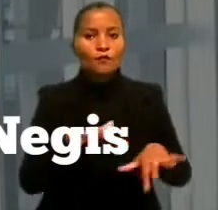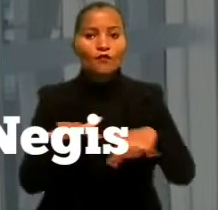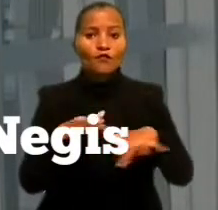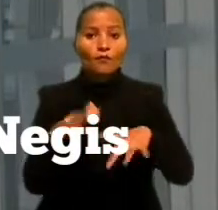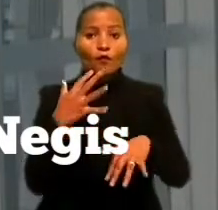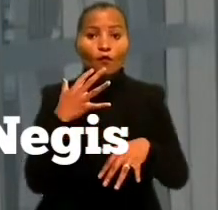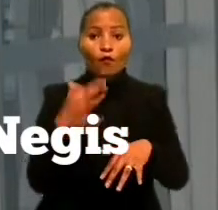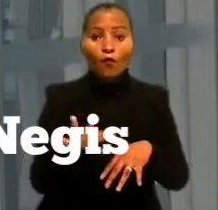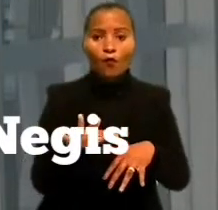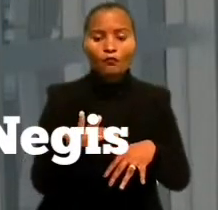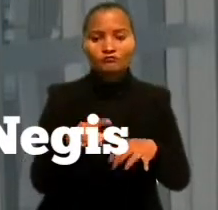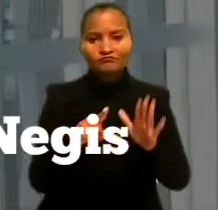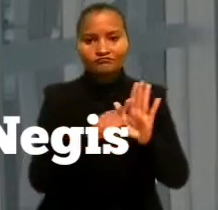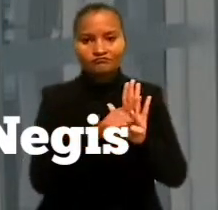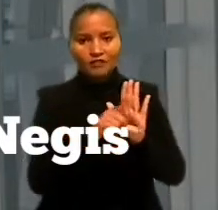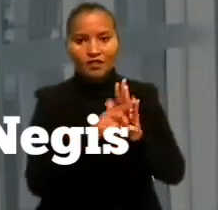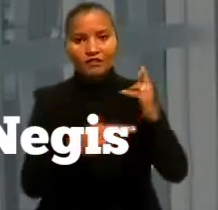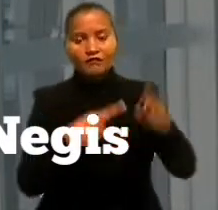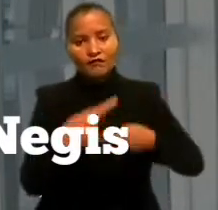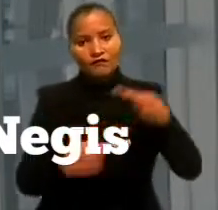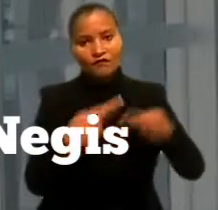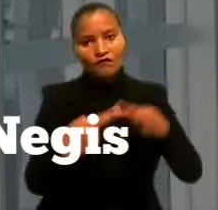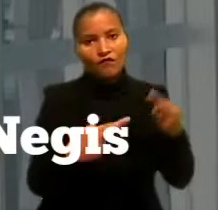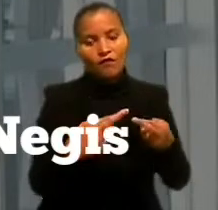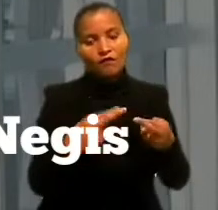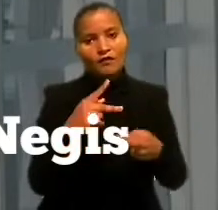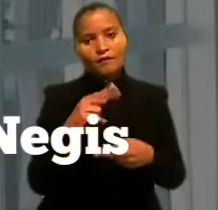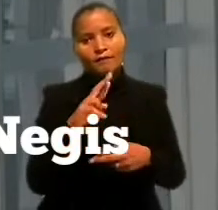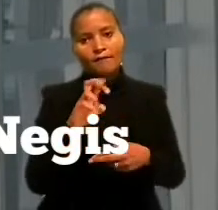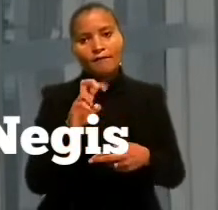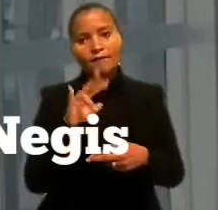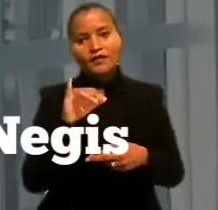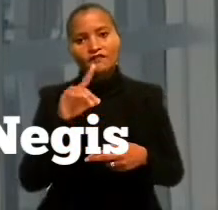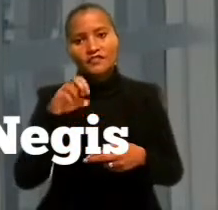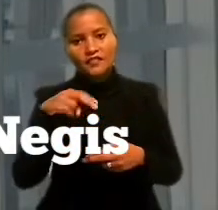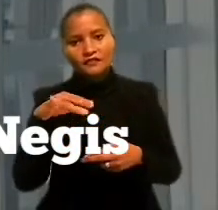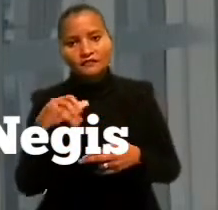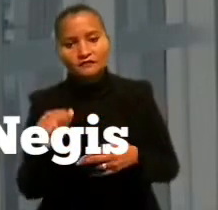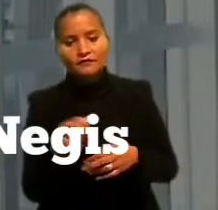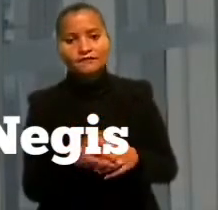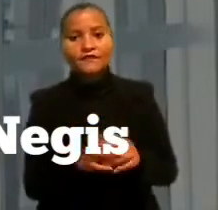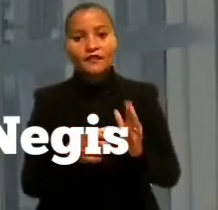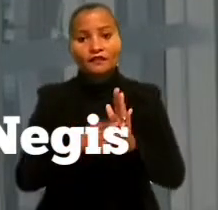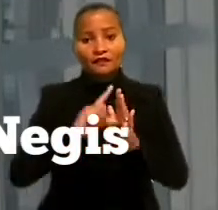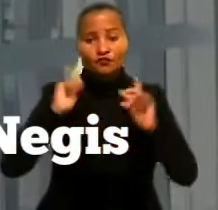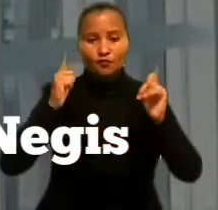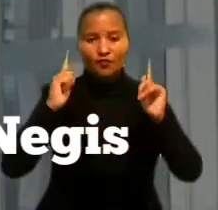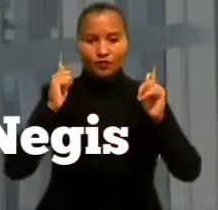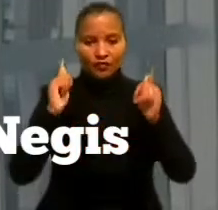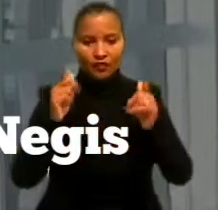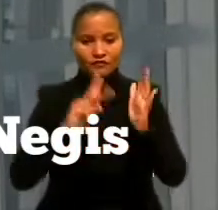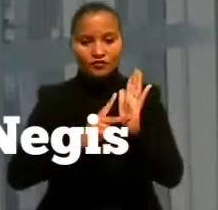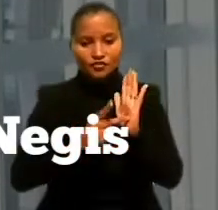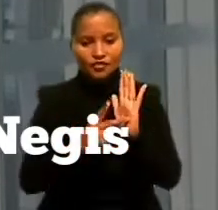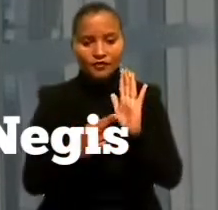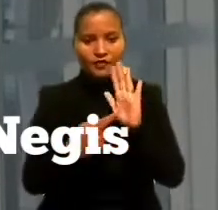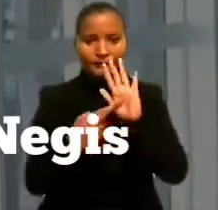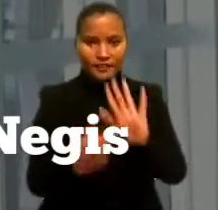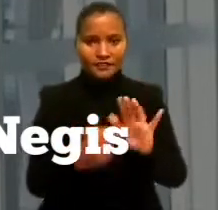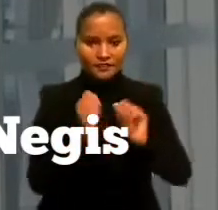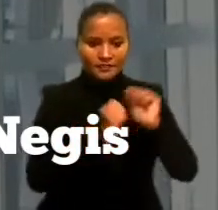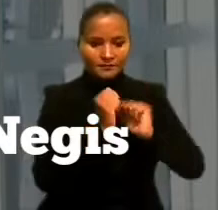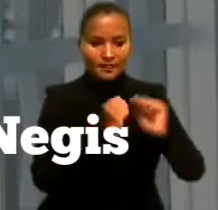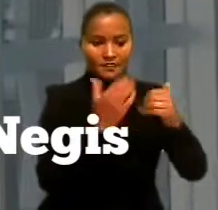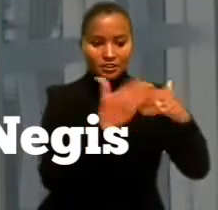foi contra a emenda constitucional de reforma da Previdência Social. Antes do protesto, o sindicato que representa as empresas de